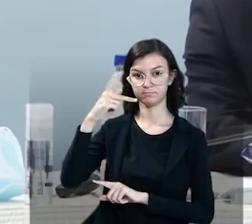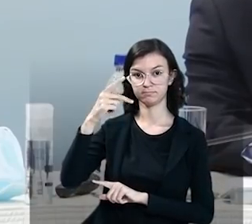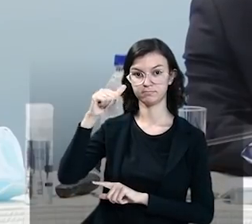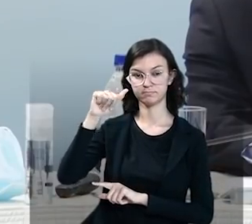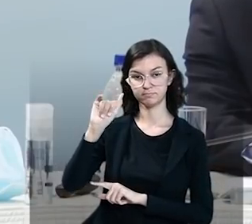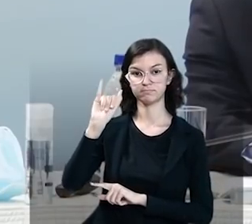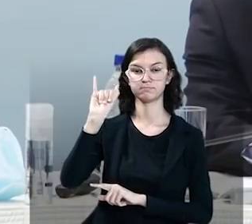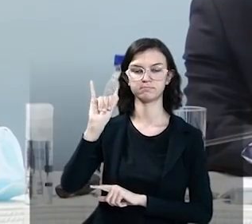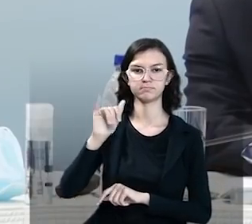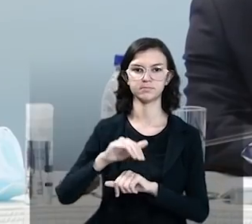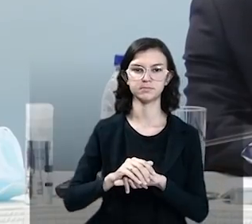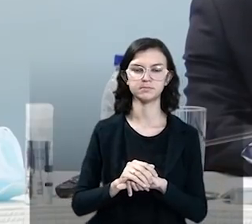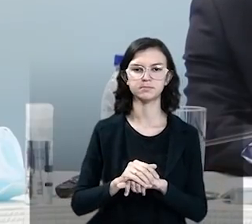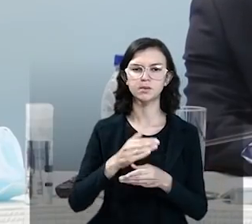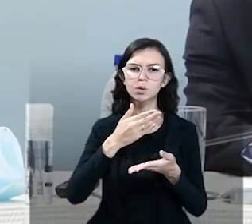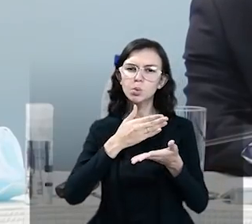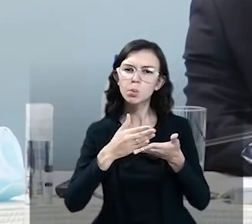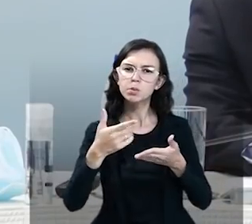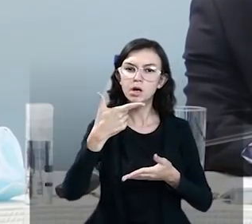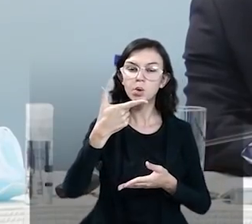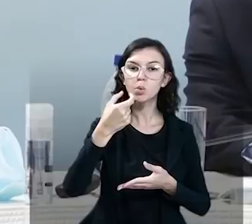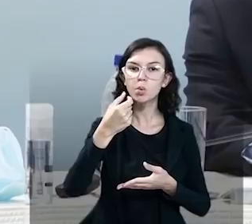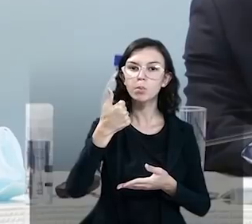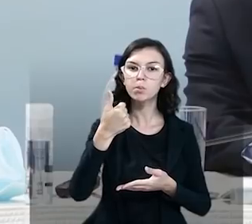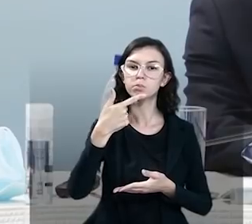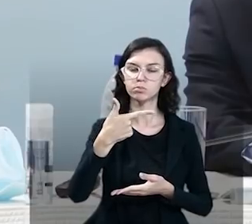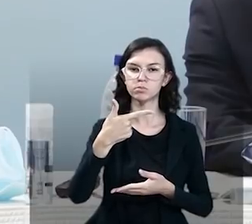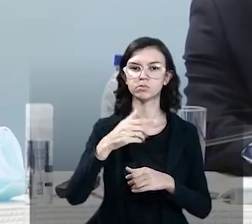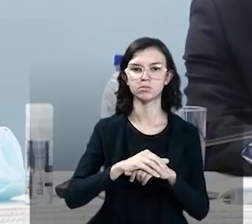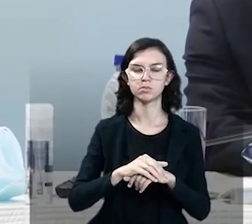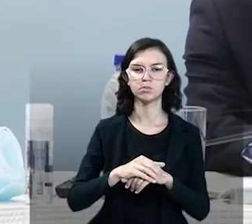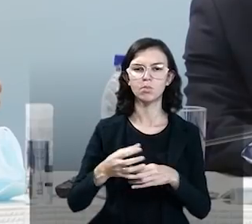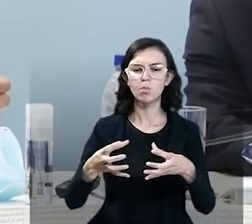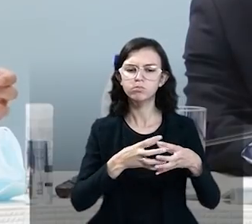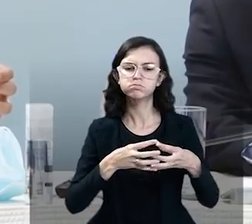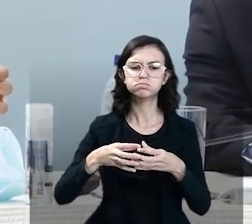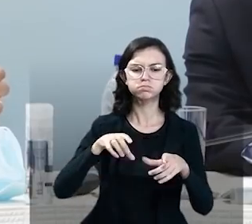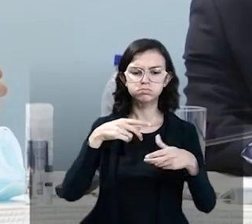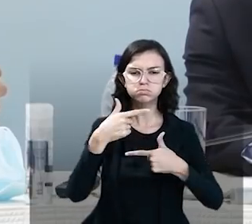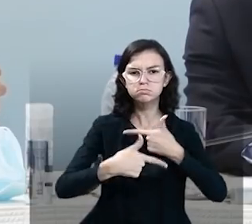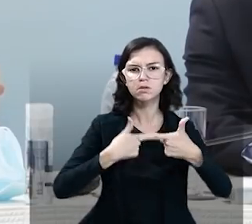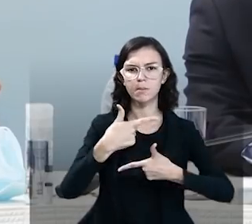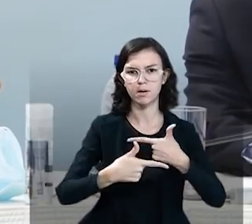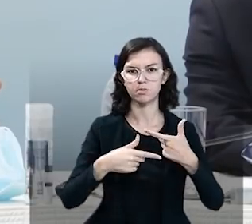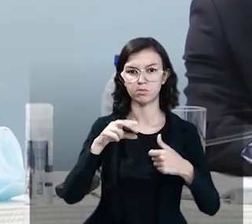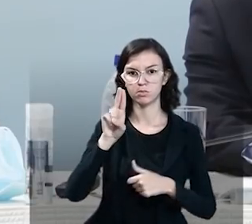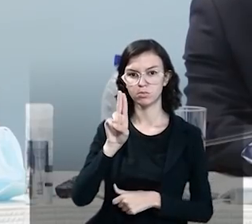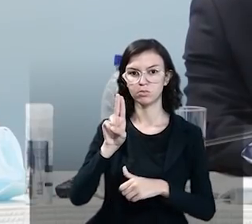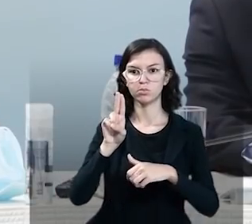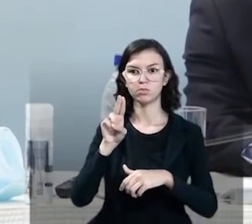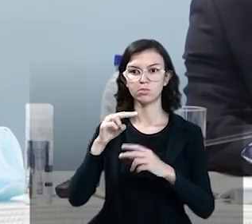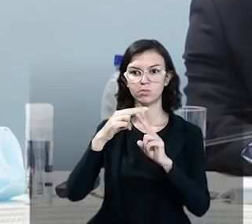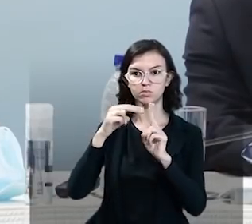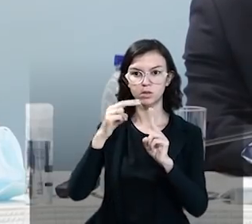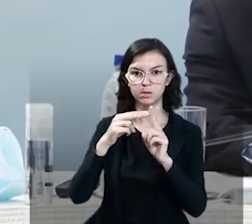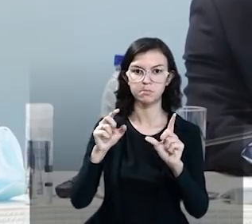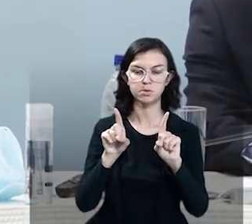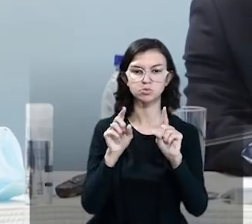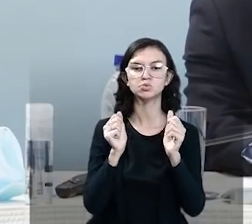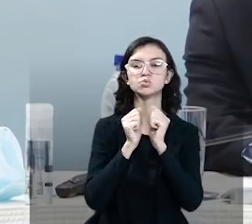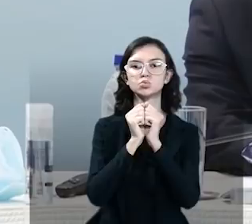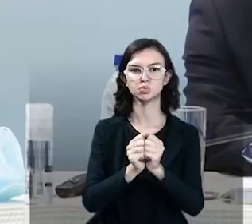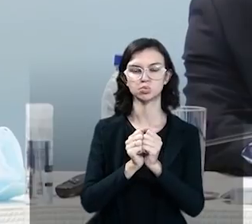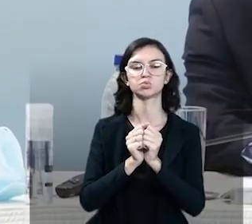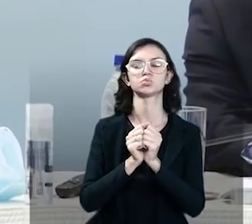que é uma iniciativa que começa lá em 2012, num grupo de trabalho na RNP, em parceria com a Universidade